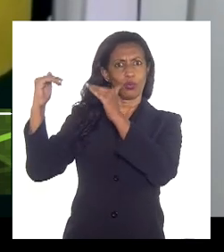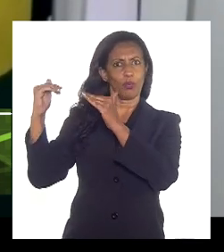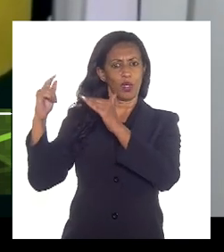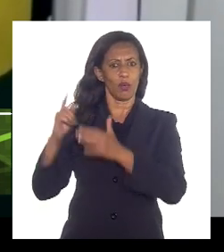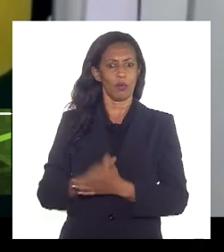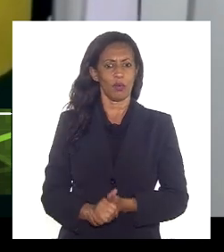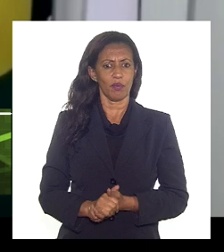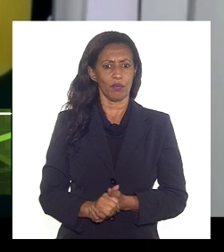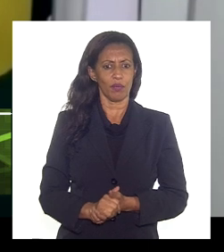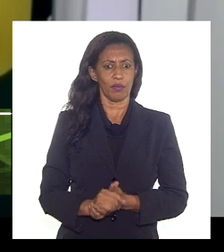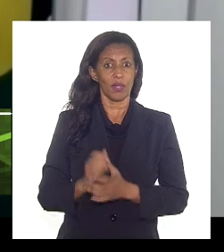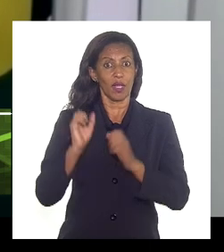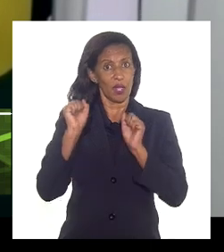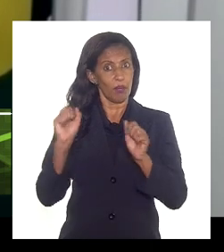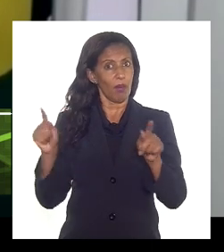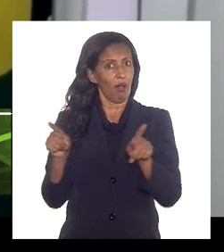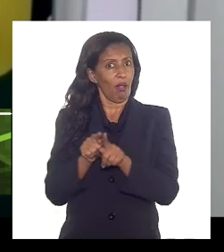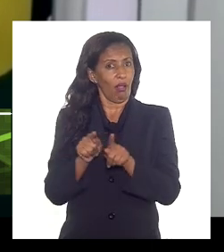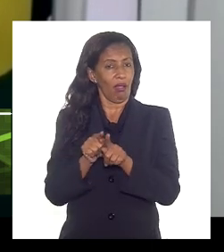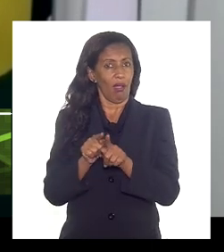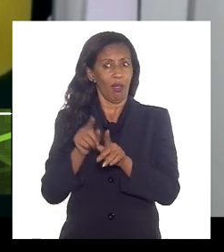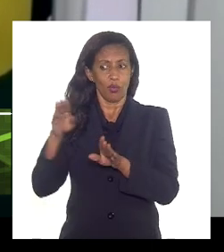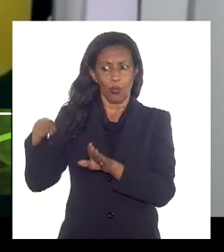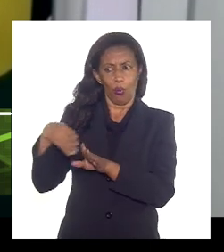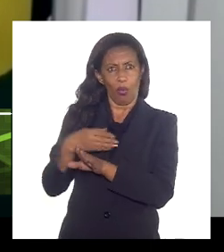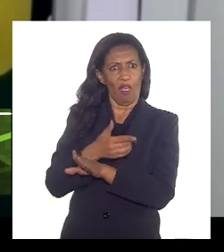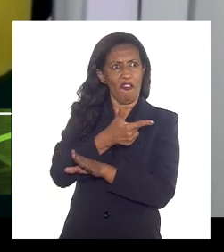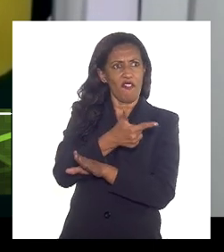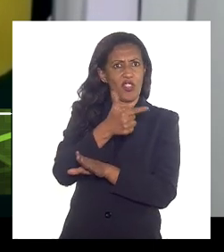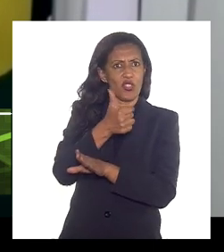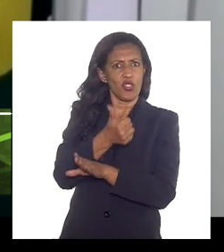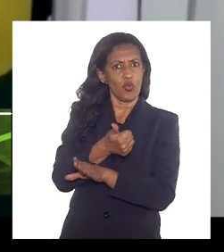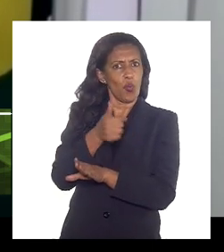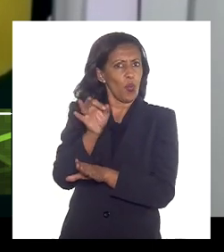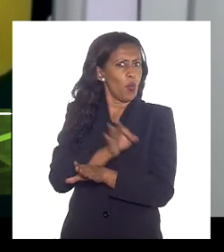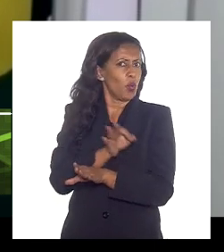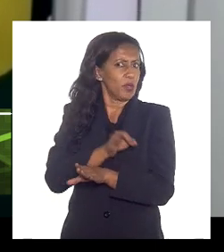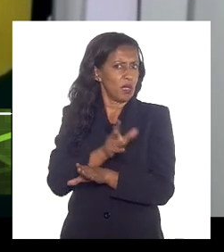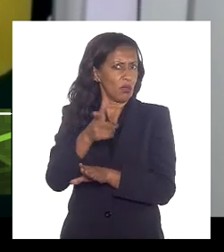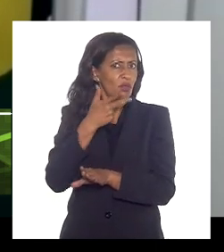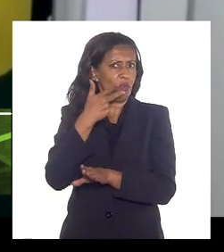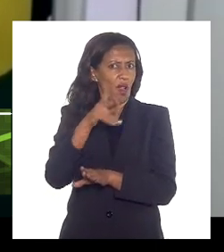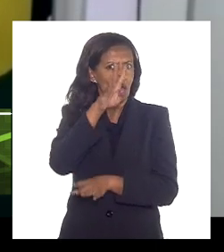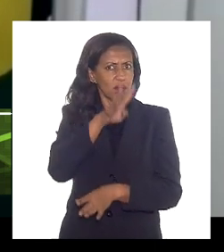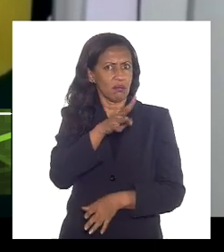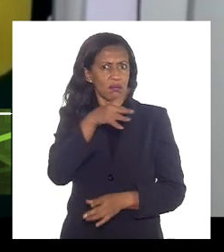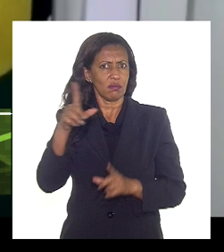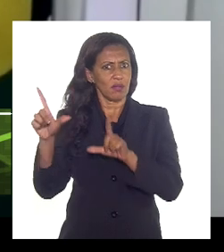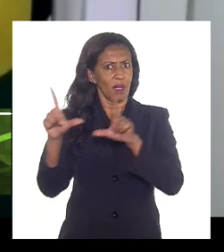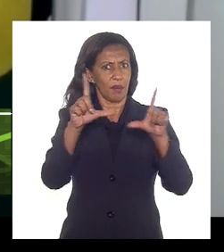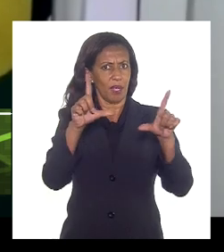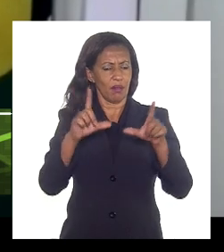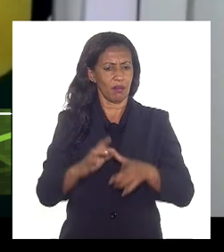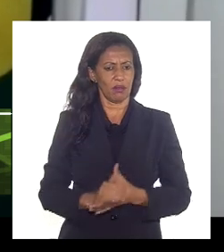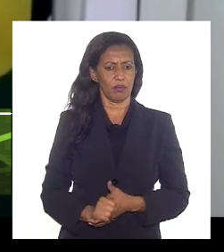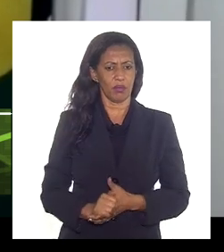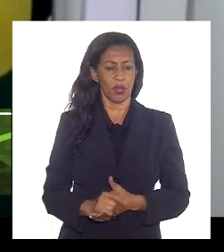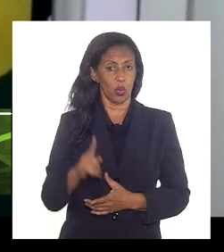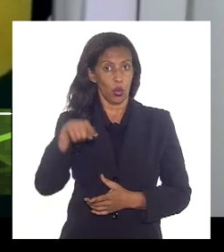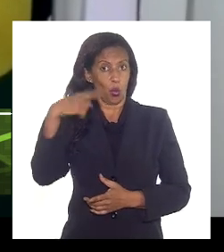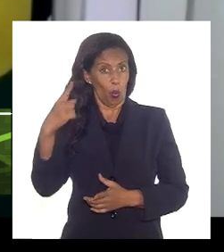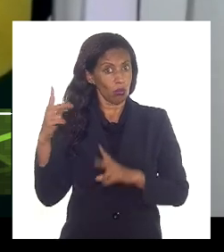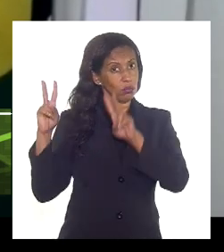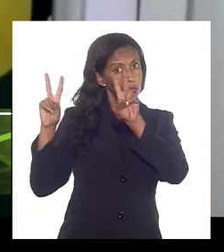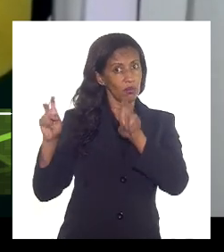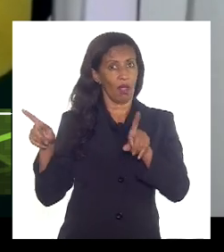sequer viabilizar todos esses 21% mencionados pelo Gadelha na tabela e outro aspecto Luiz Paulo é o seguinte